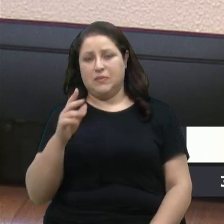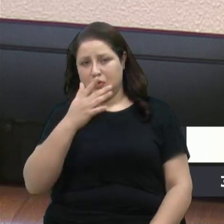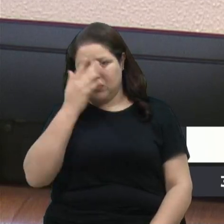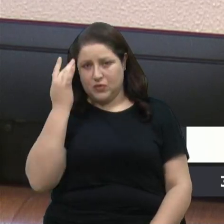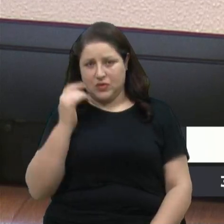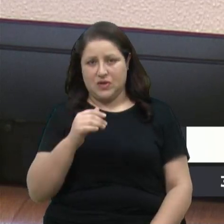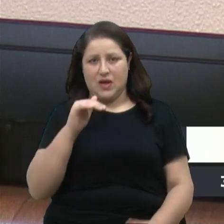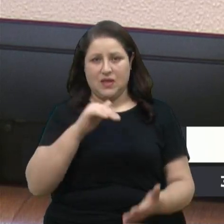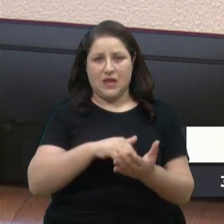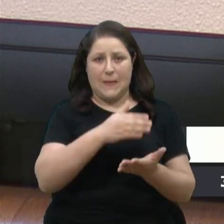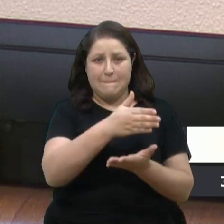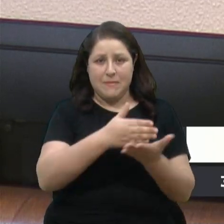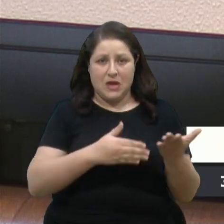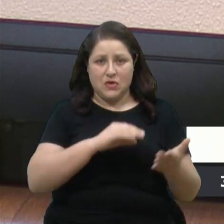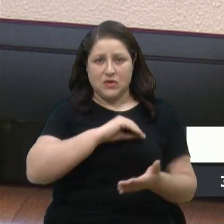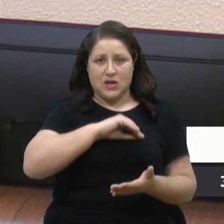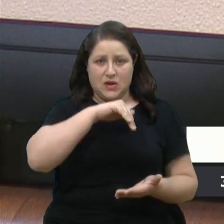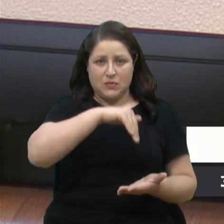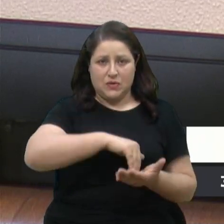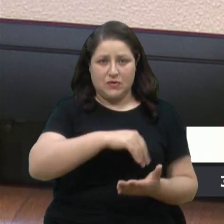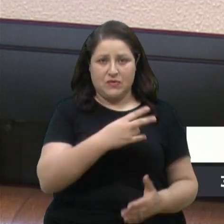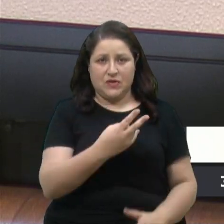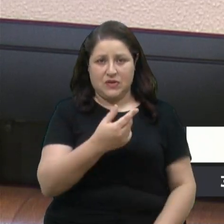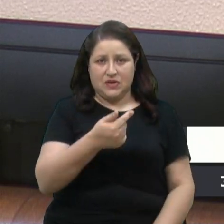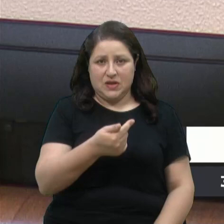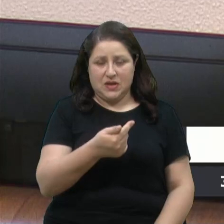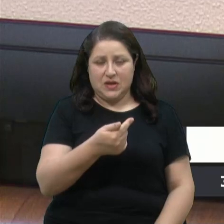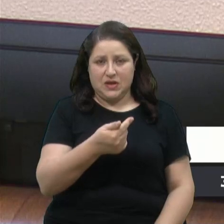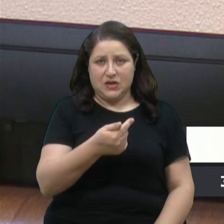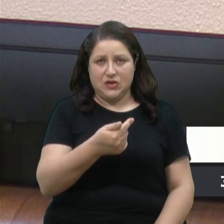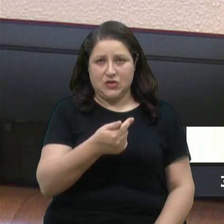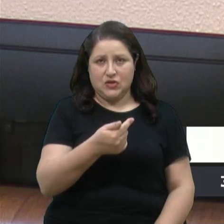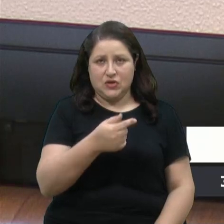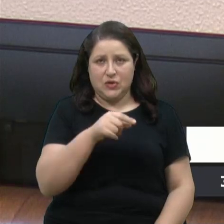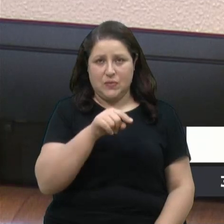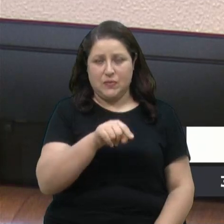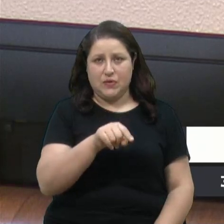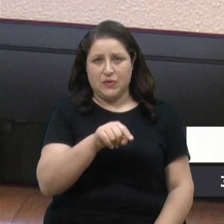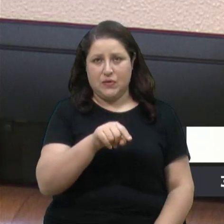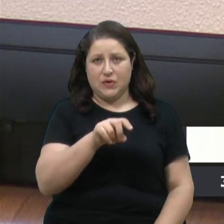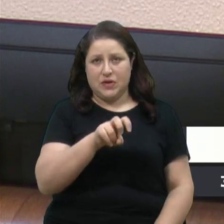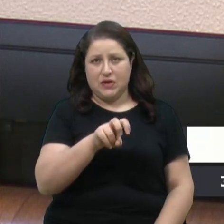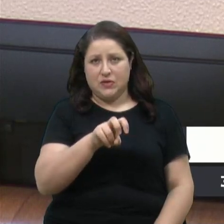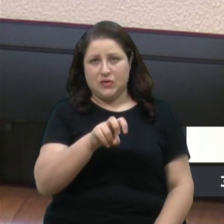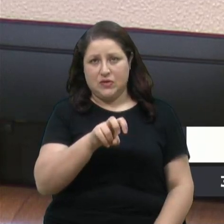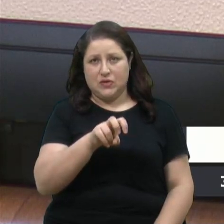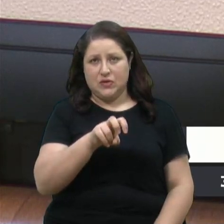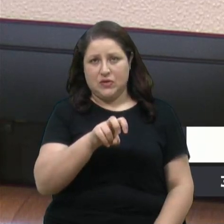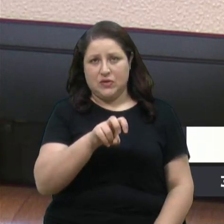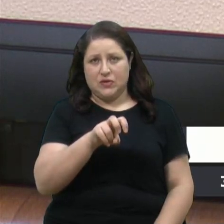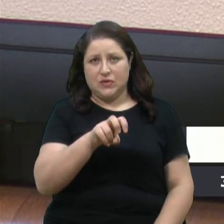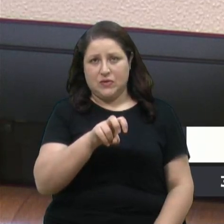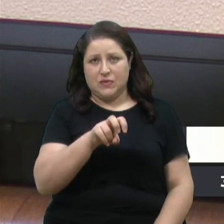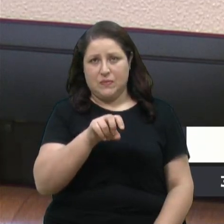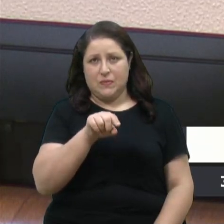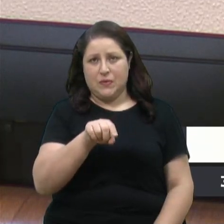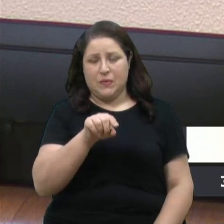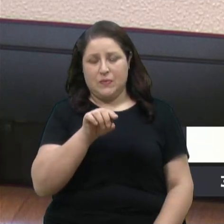,514 pessoas em Caxias. E acima de meio salário mínimo, 15.871 mil pessoas.